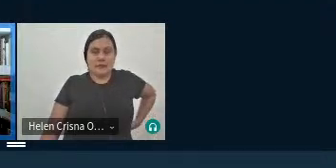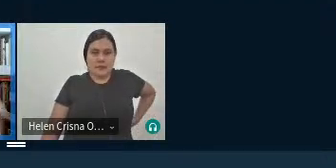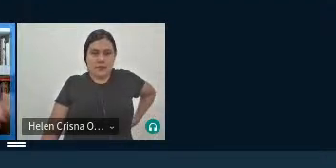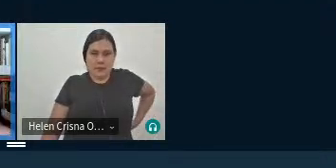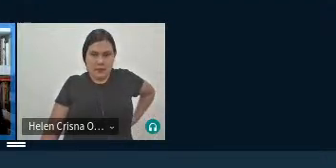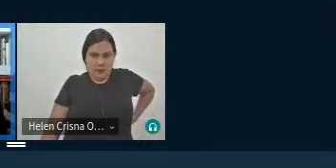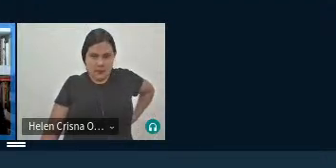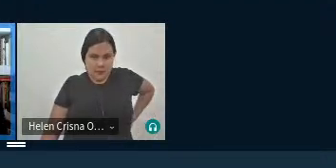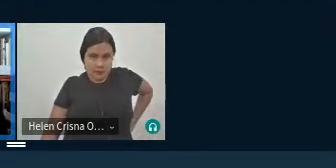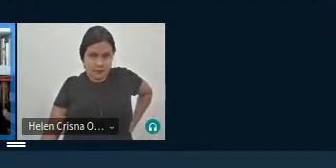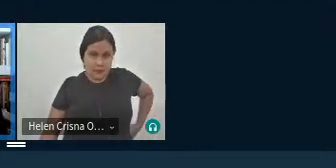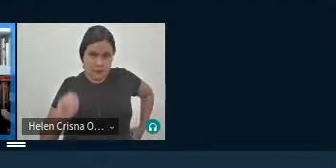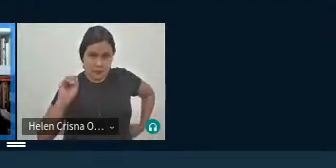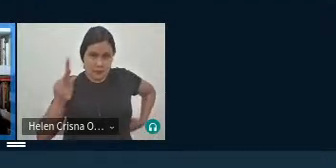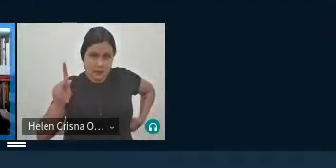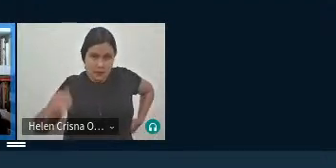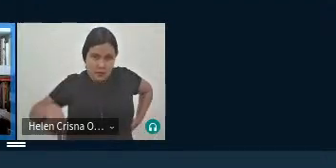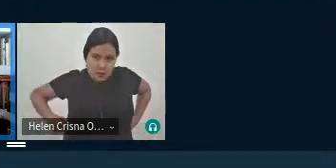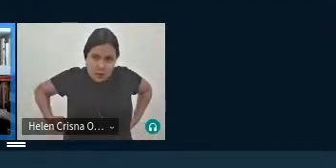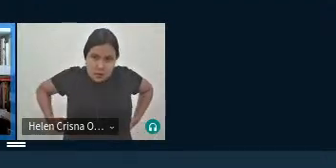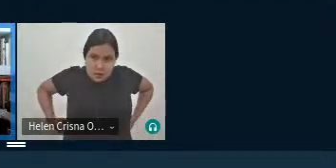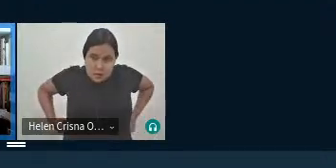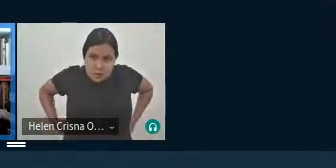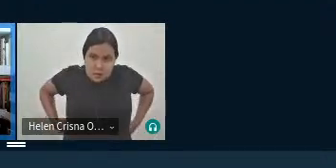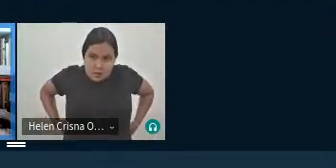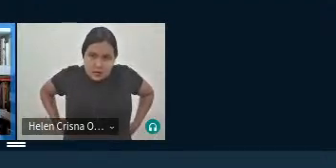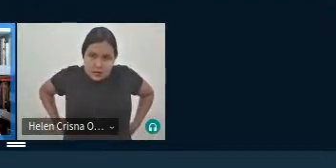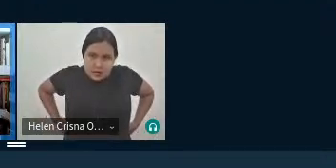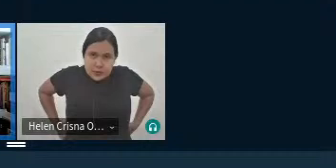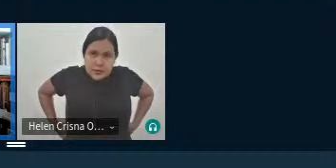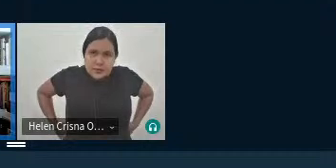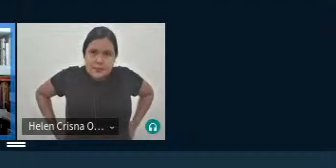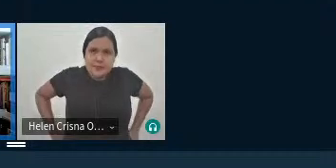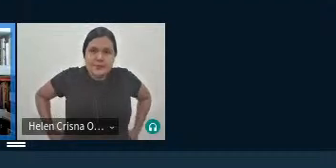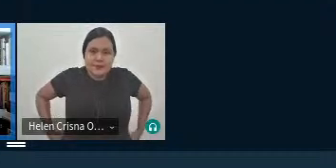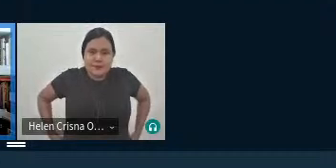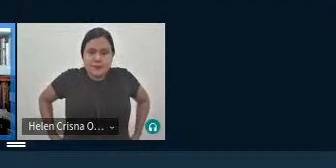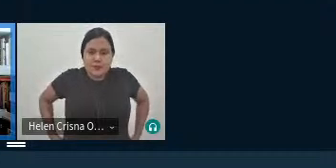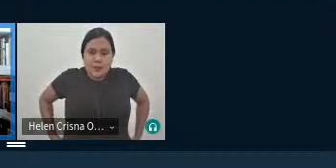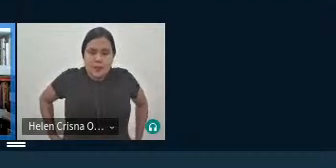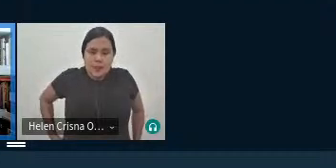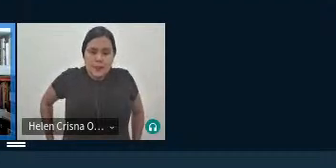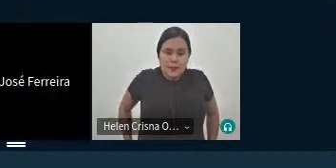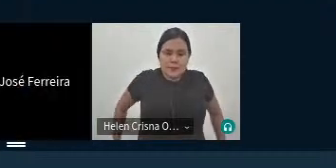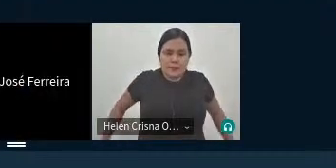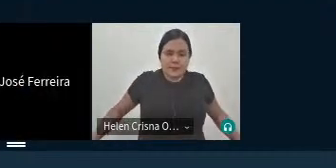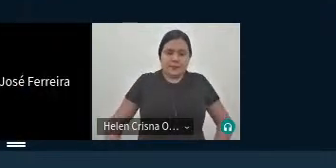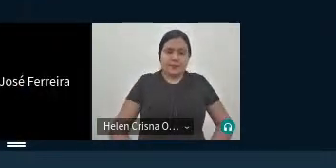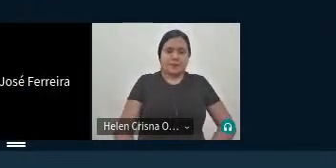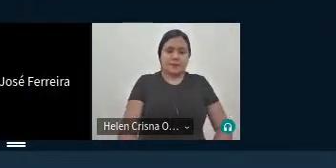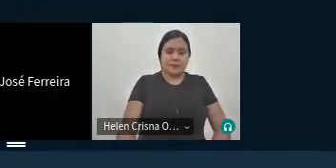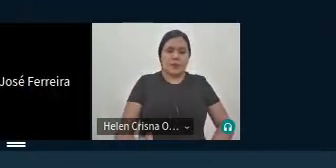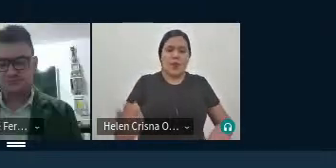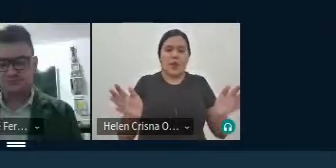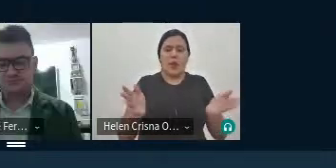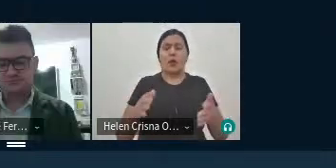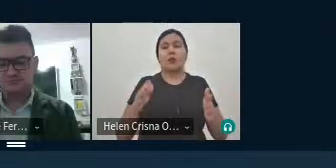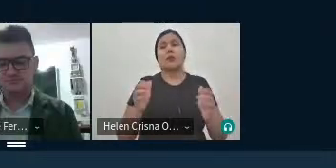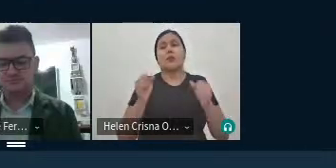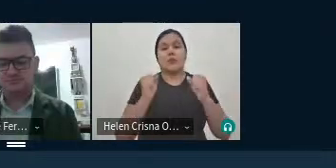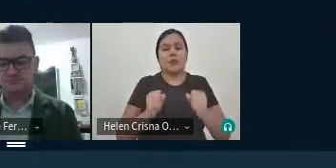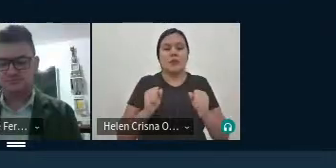ok eu acho que nós podemos a partir aqui acho que nós podemos